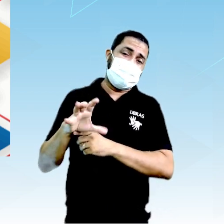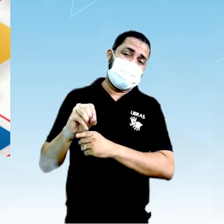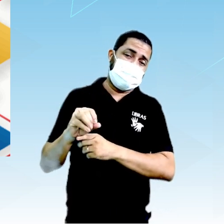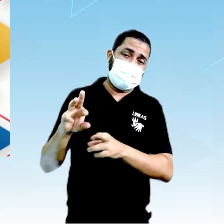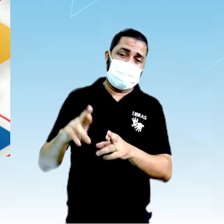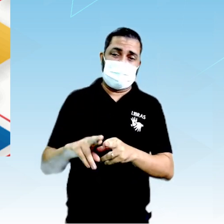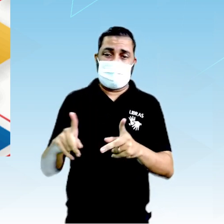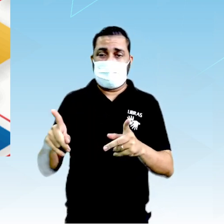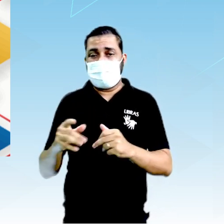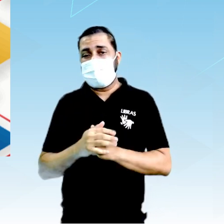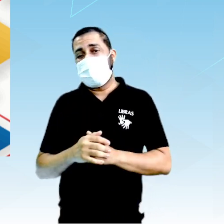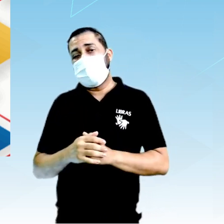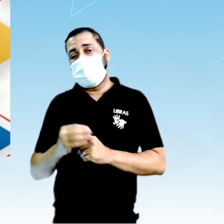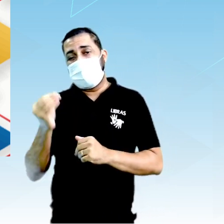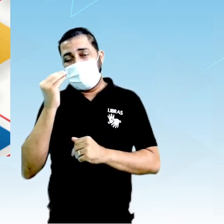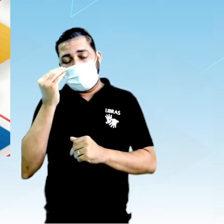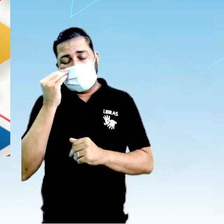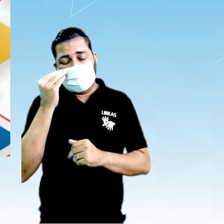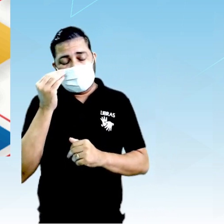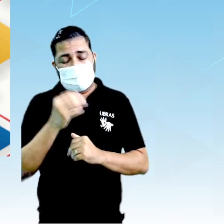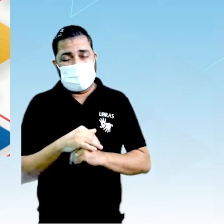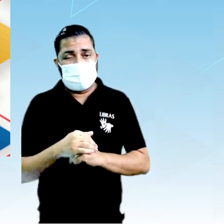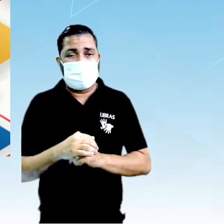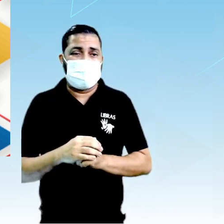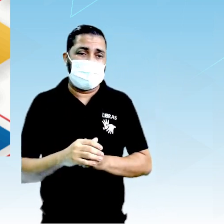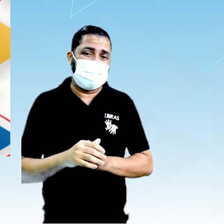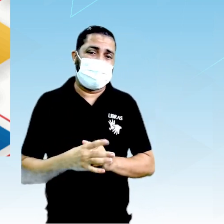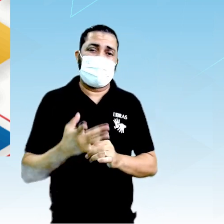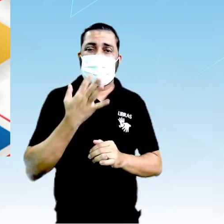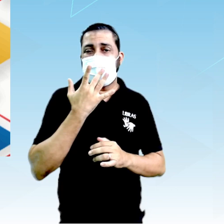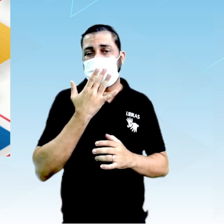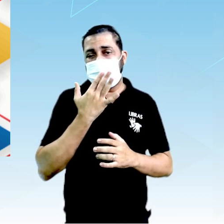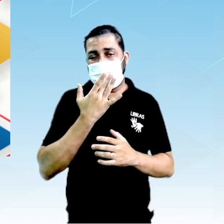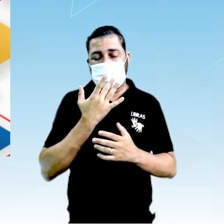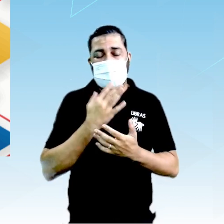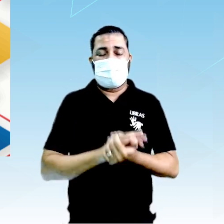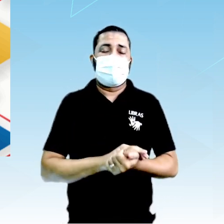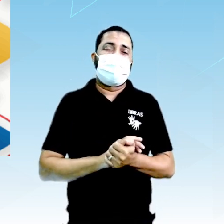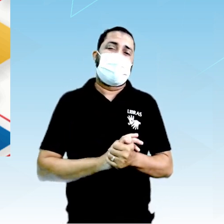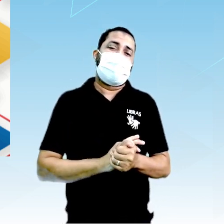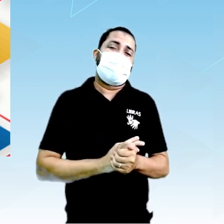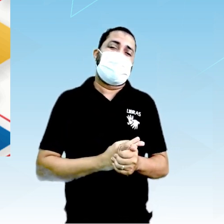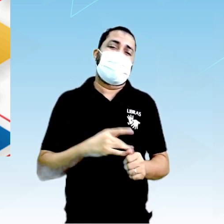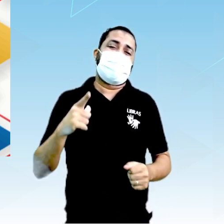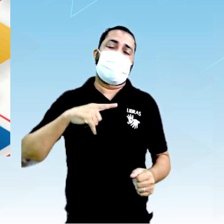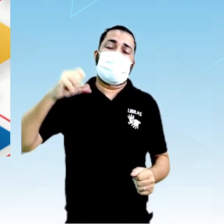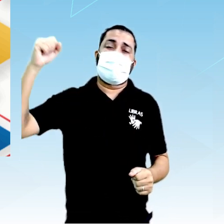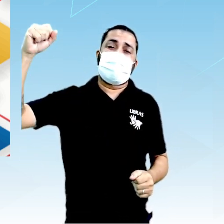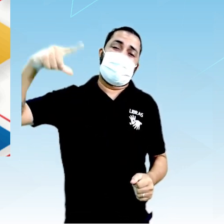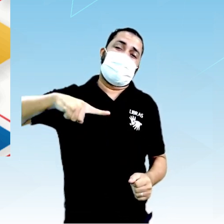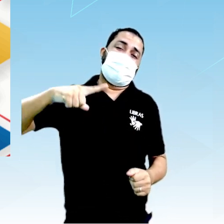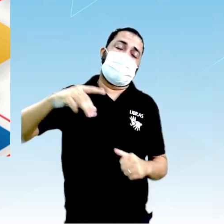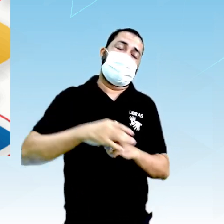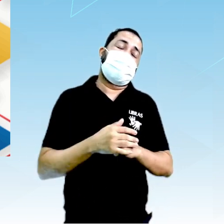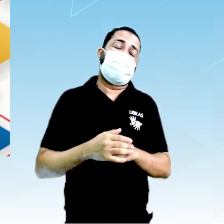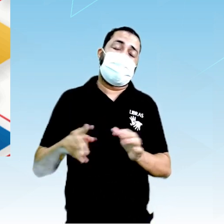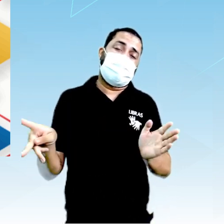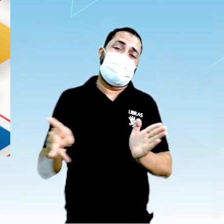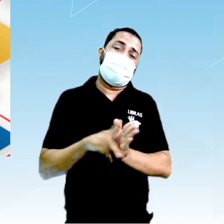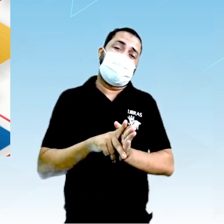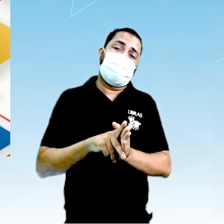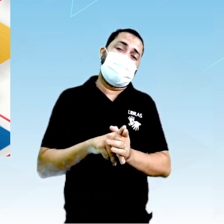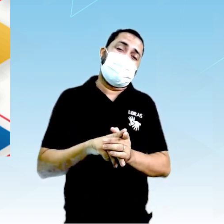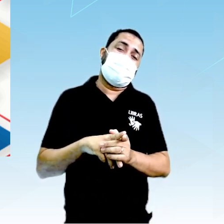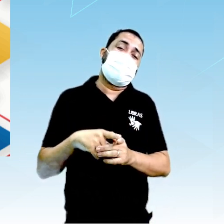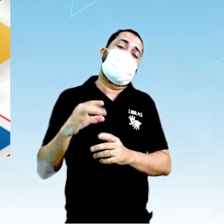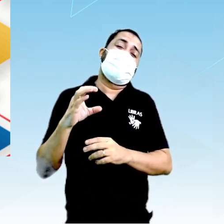Justamente através da espectroscopia. as cores que eram emitidas pelo Sol pertenciam a uma